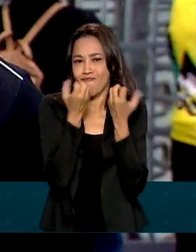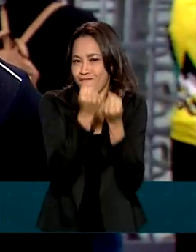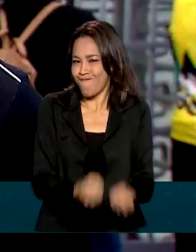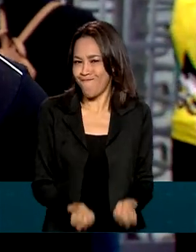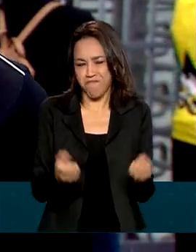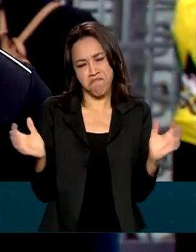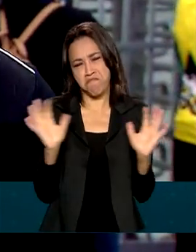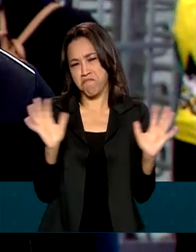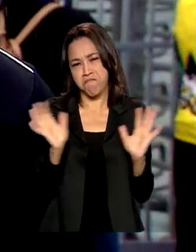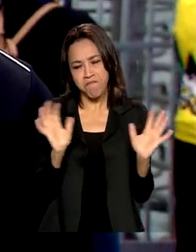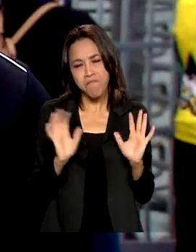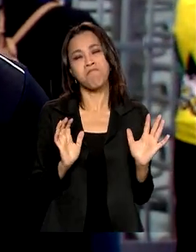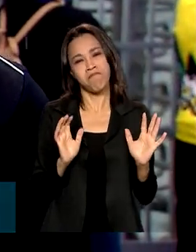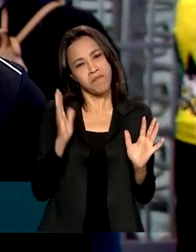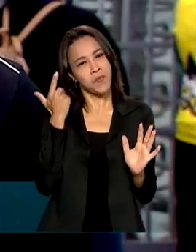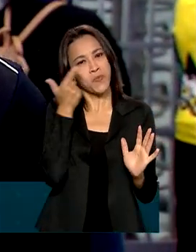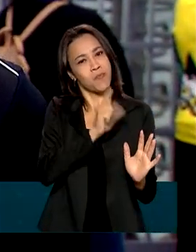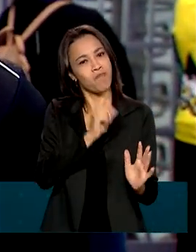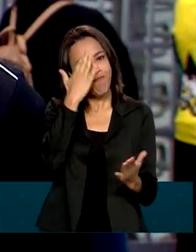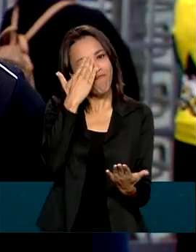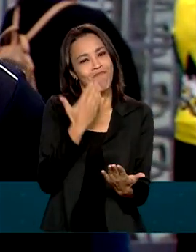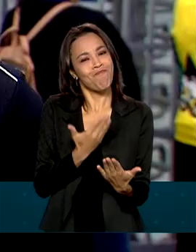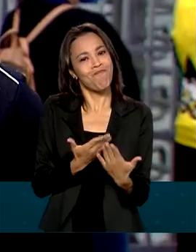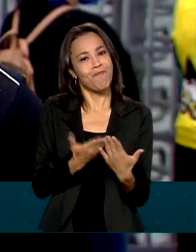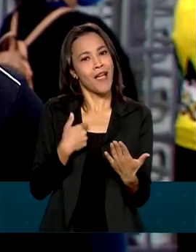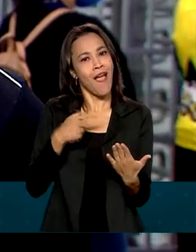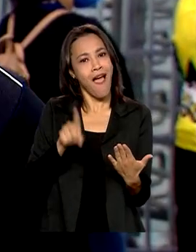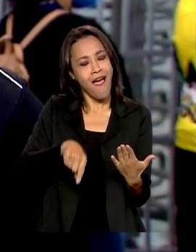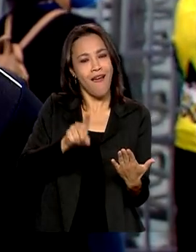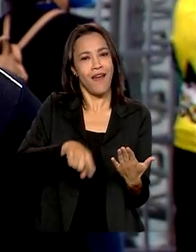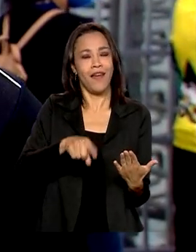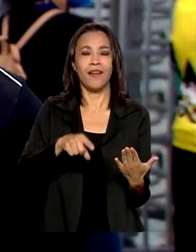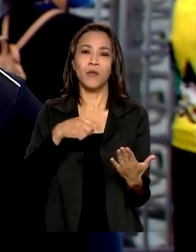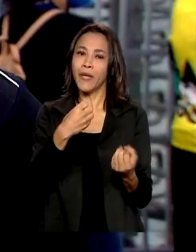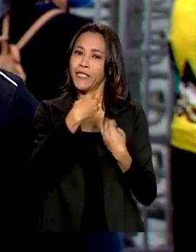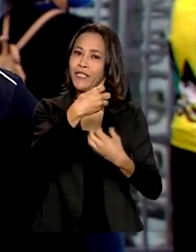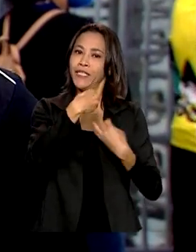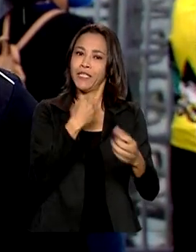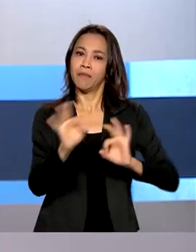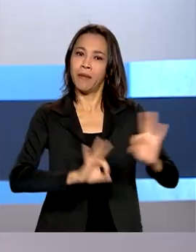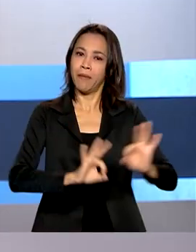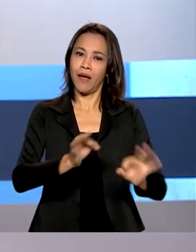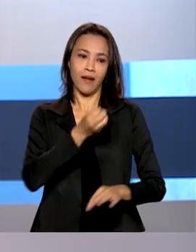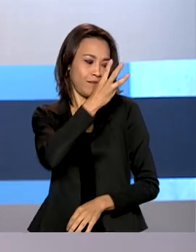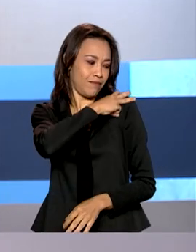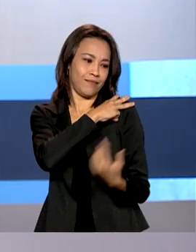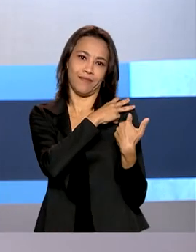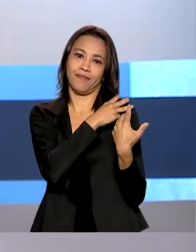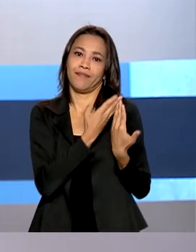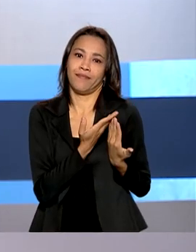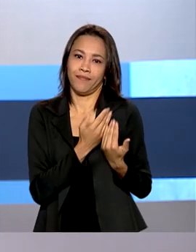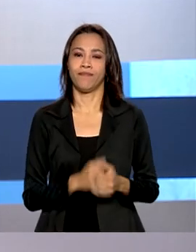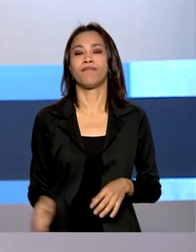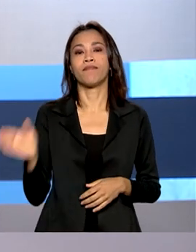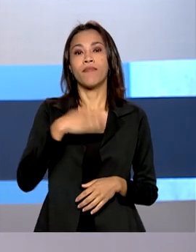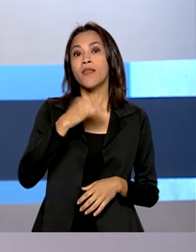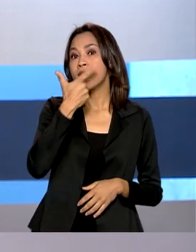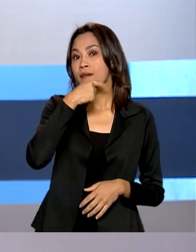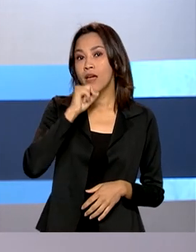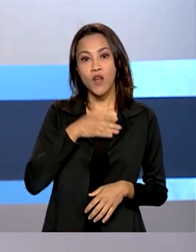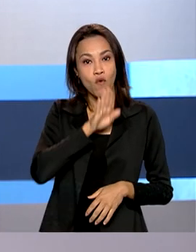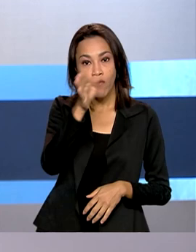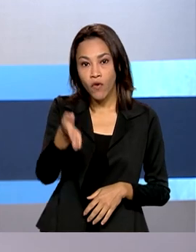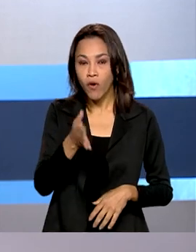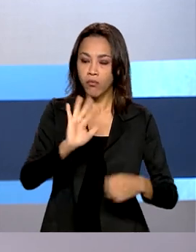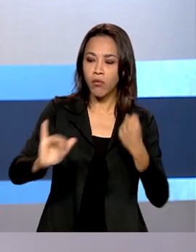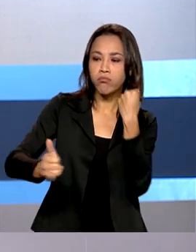de se entender e tal. Bem ensino médio mesmo, bem o que a gente se prepara. Quem não compareceu por motivos